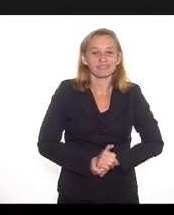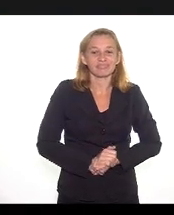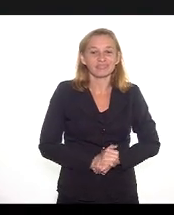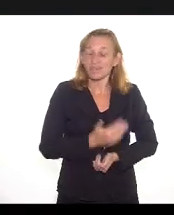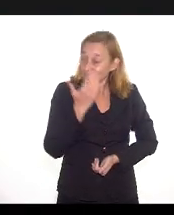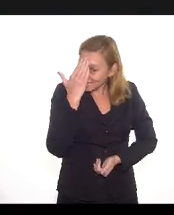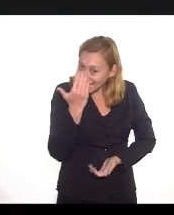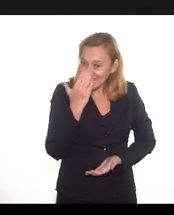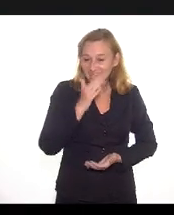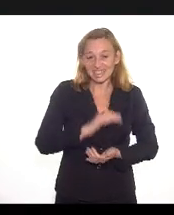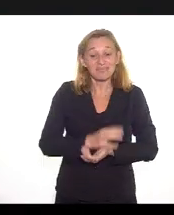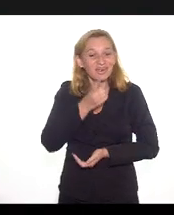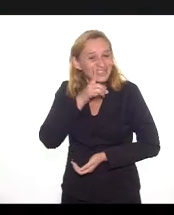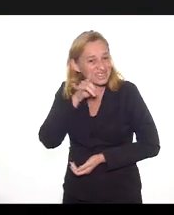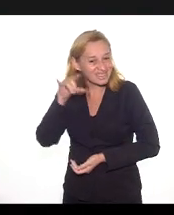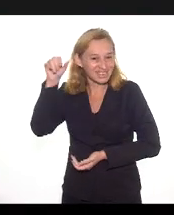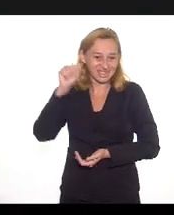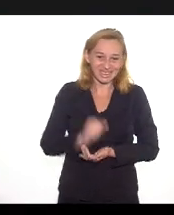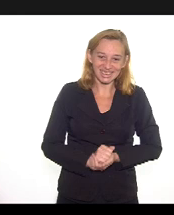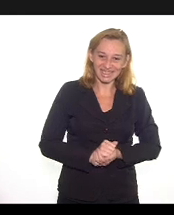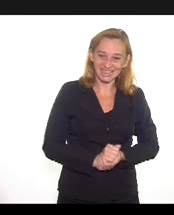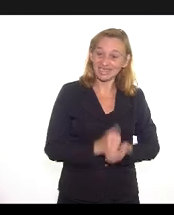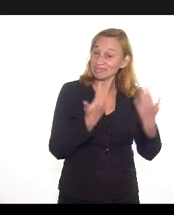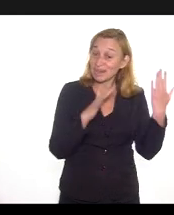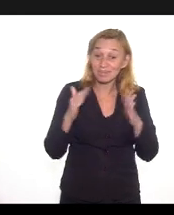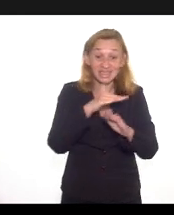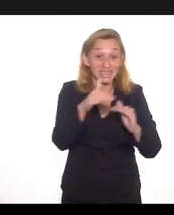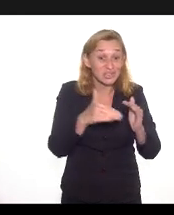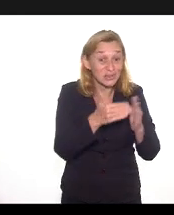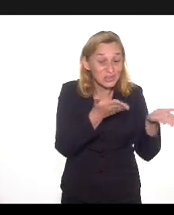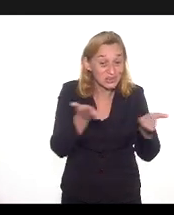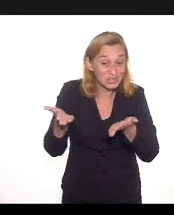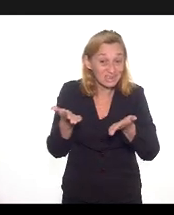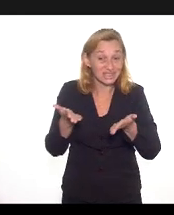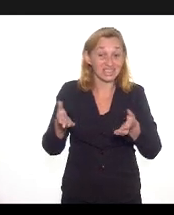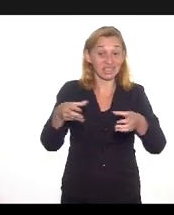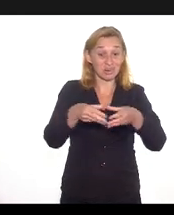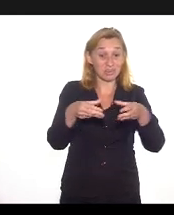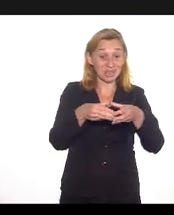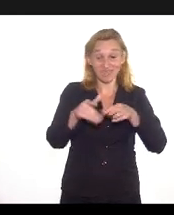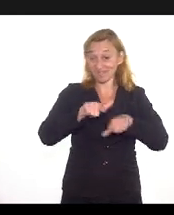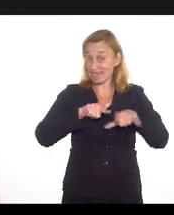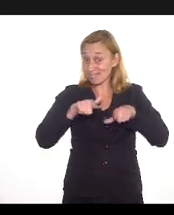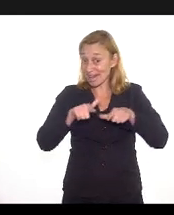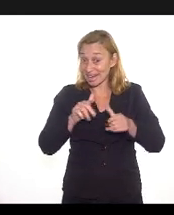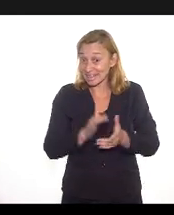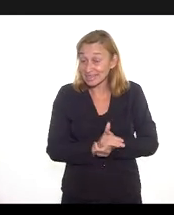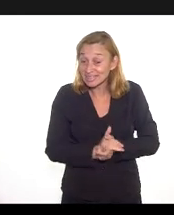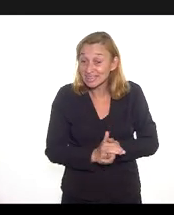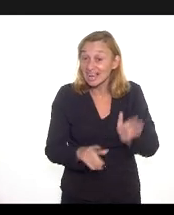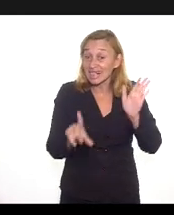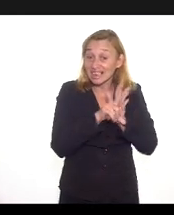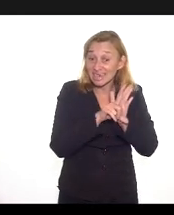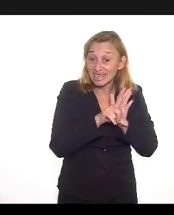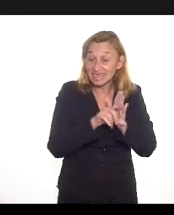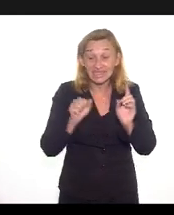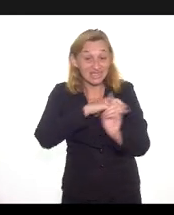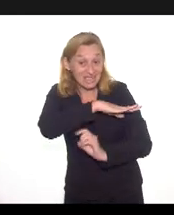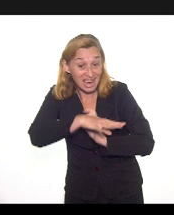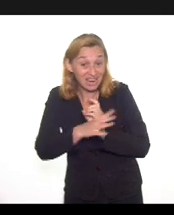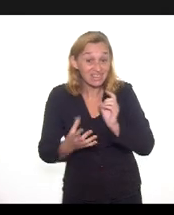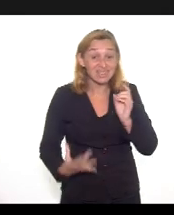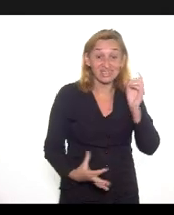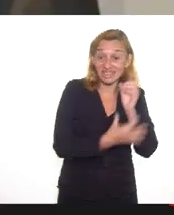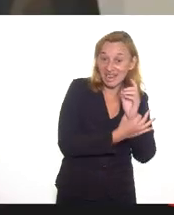Obrigada. Bom dia. Cumprimento a todos os integrantes da Comissão de Trabalho, Legislação Social e Seguridade